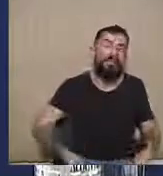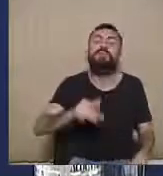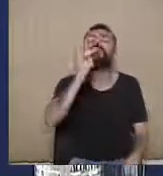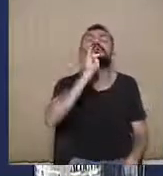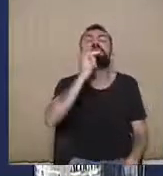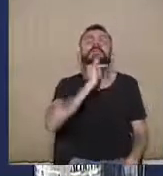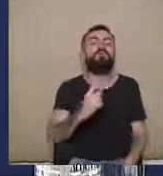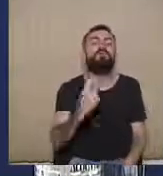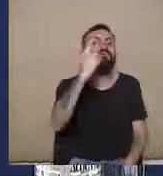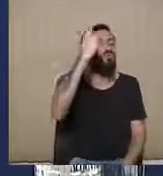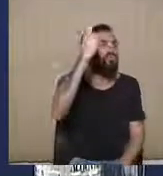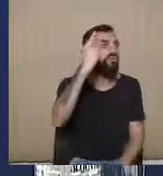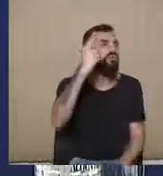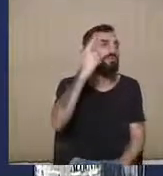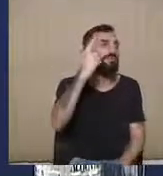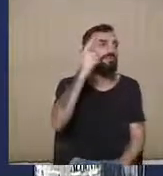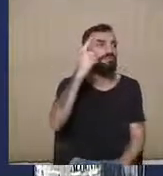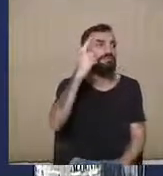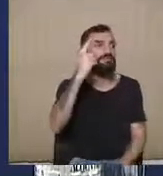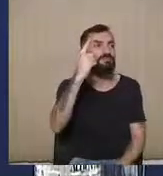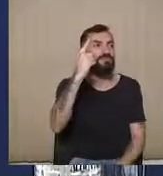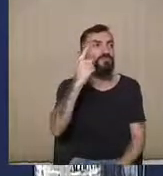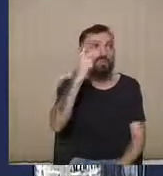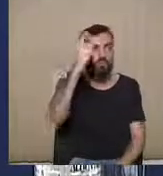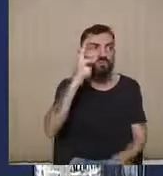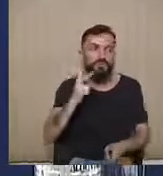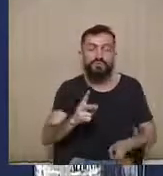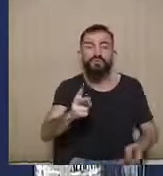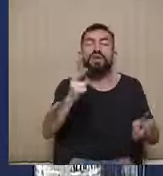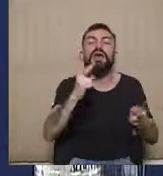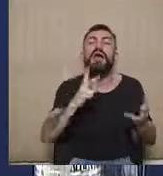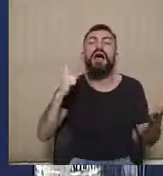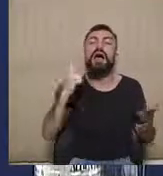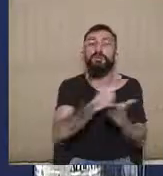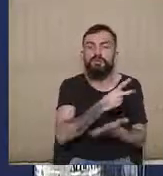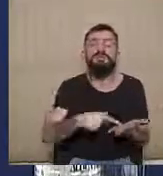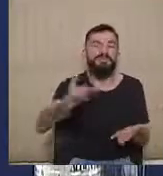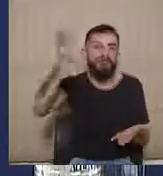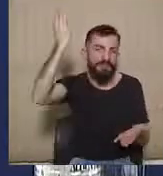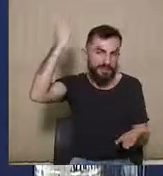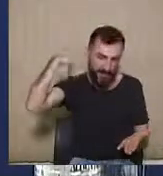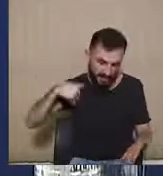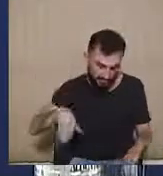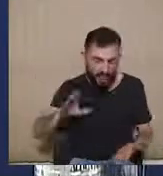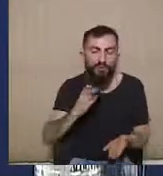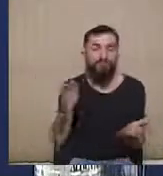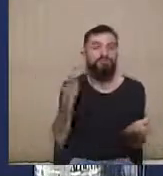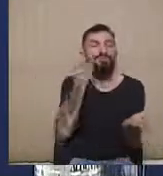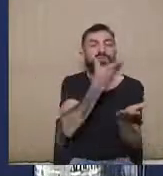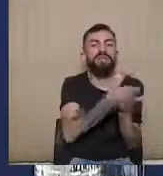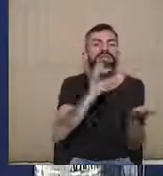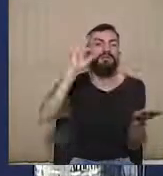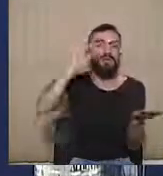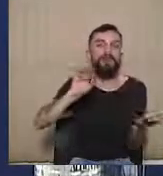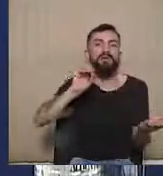seguir a nossa exposição aqui, é um agravo regimental no recurso especial de número